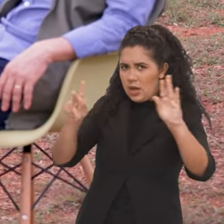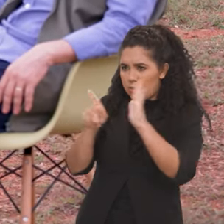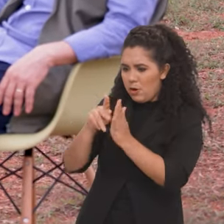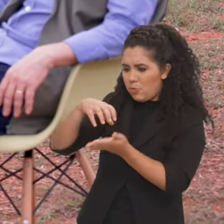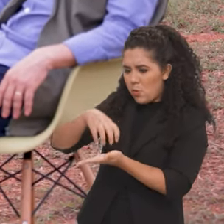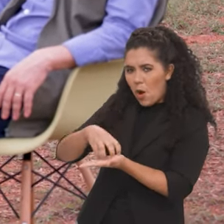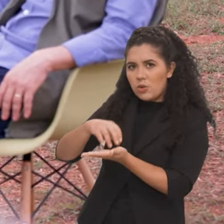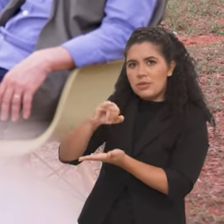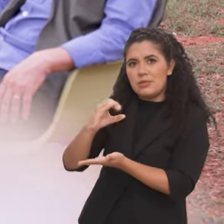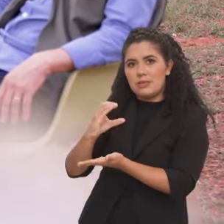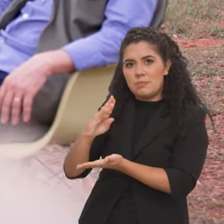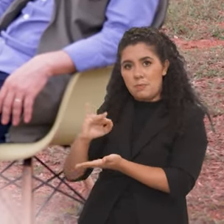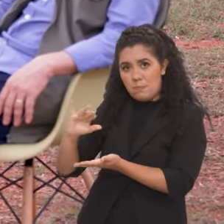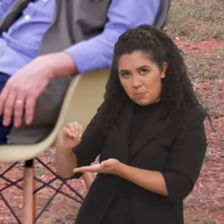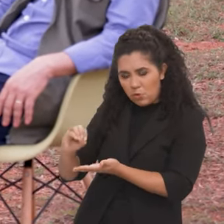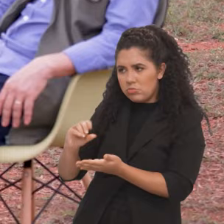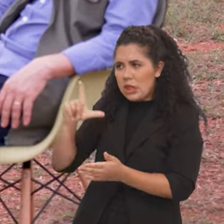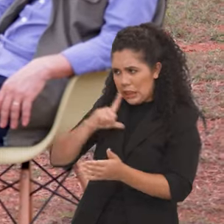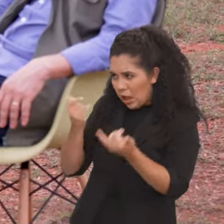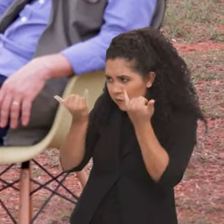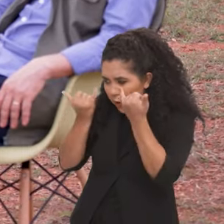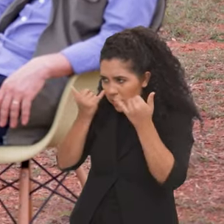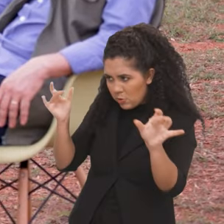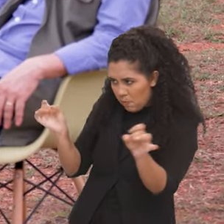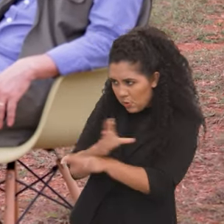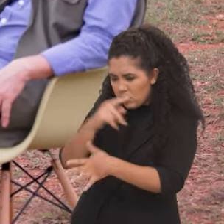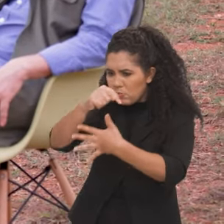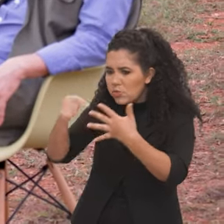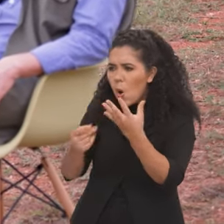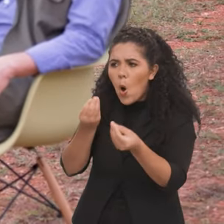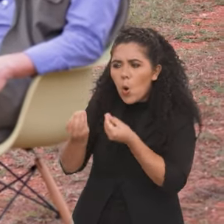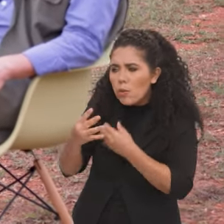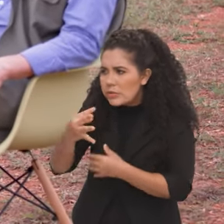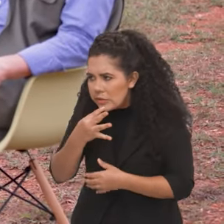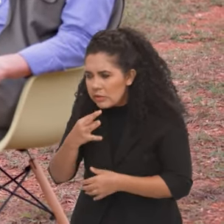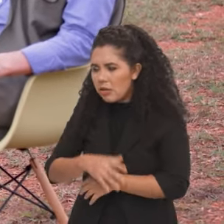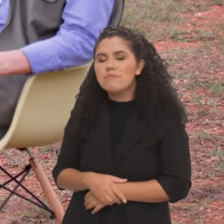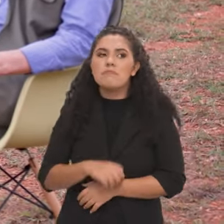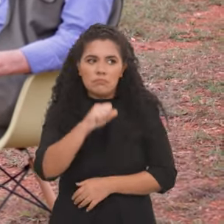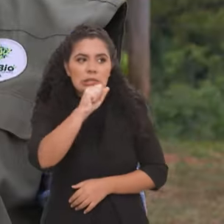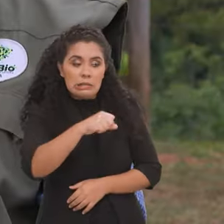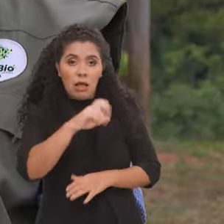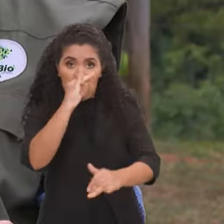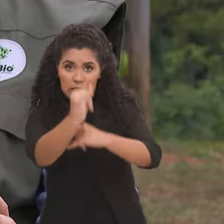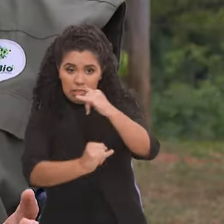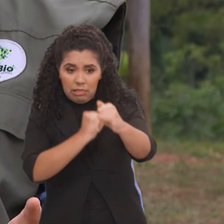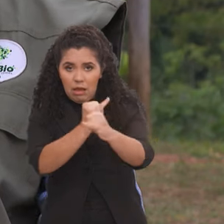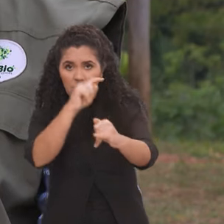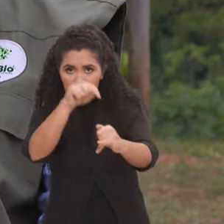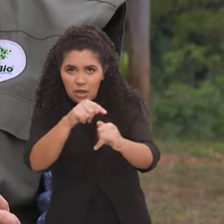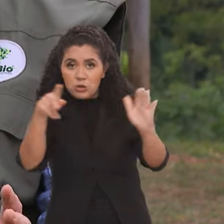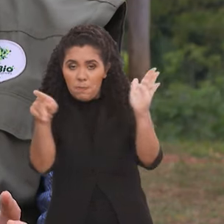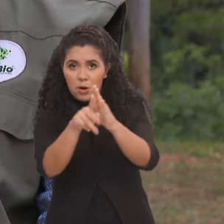viajar ali em todas essas unidades, tem as informações sobre todas elas, como conhecer, como chegar? Sim, na internet, dentro